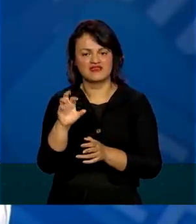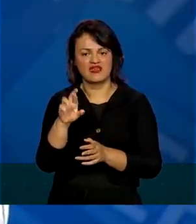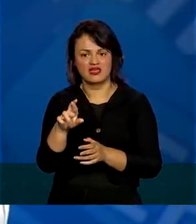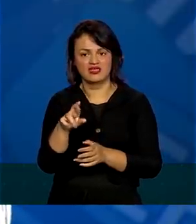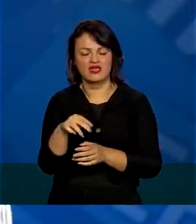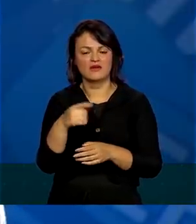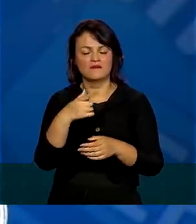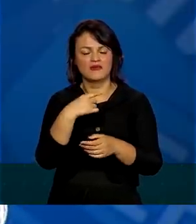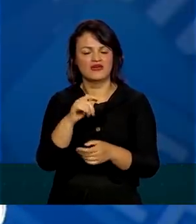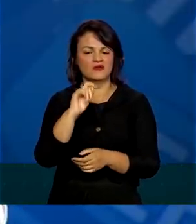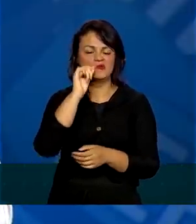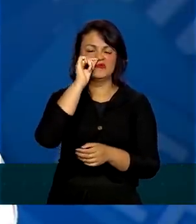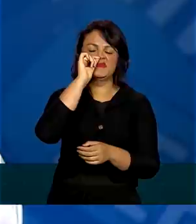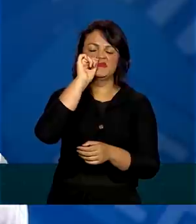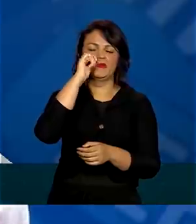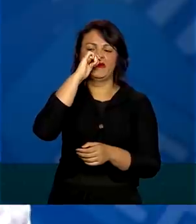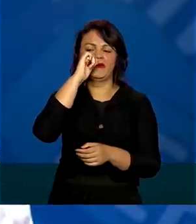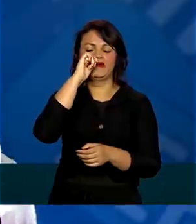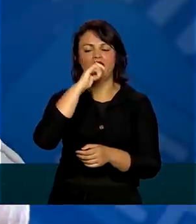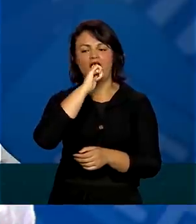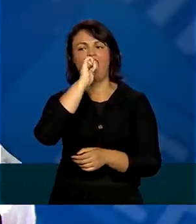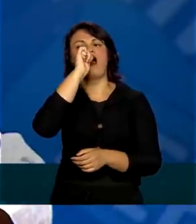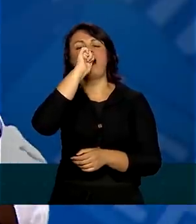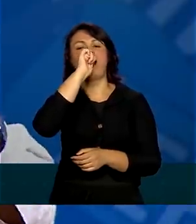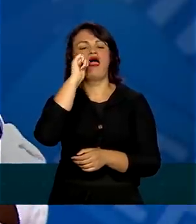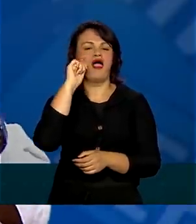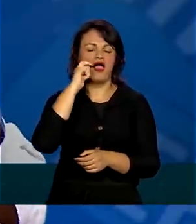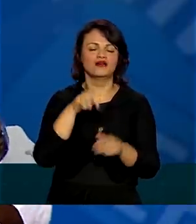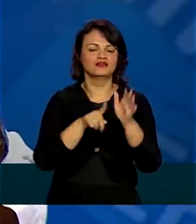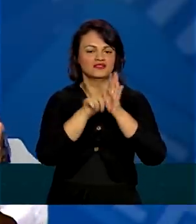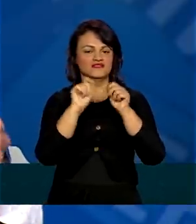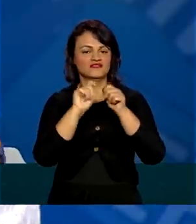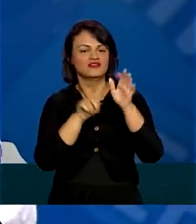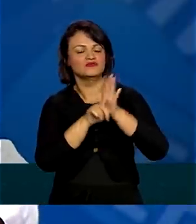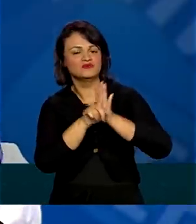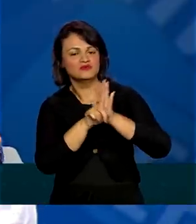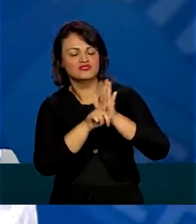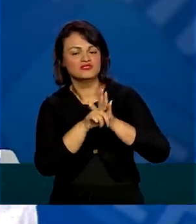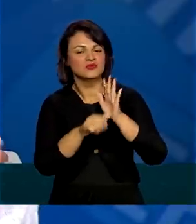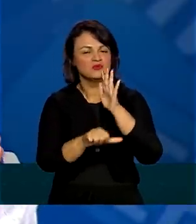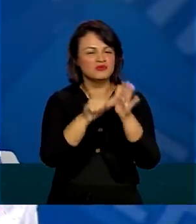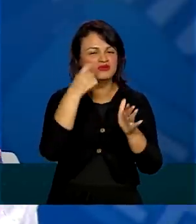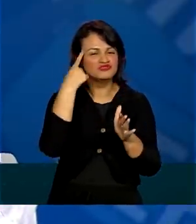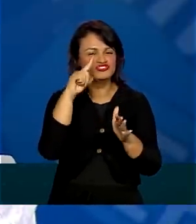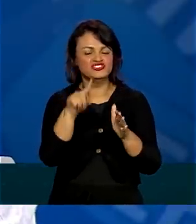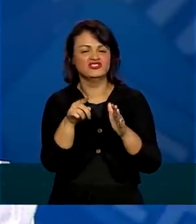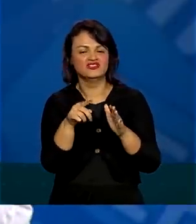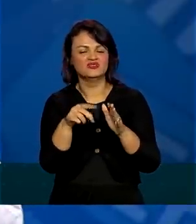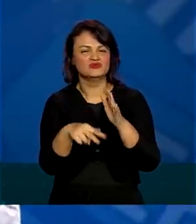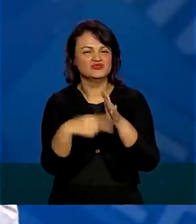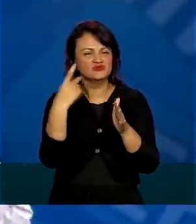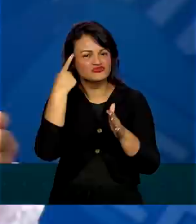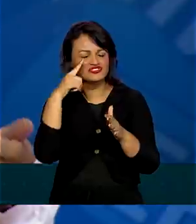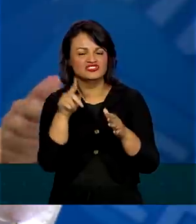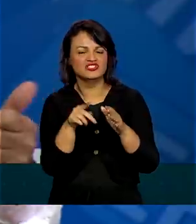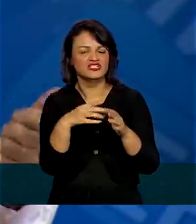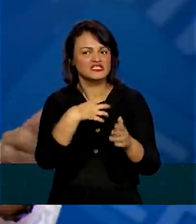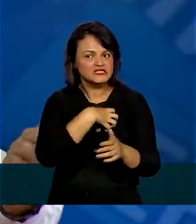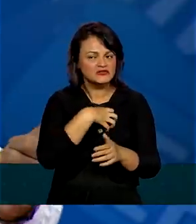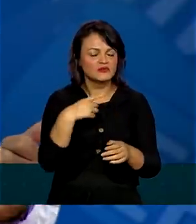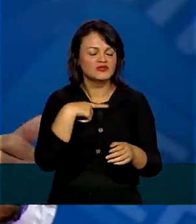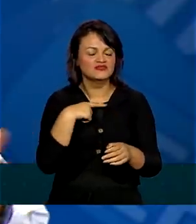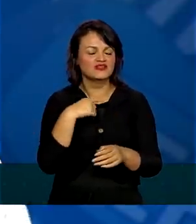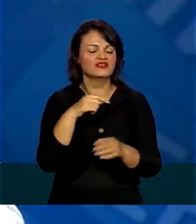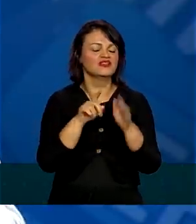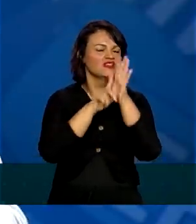suave dentro do nariz e dentro da garganta no paciente que está no primeiro dia, no segundo dia de sintoma. Ele é o que faz o